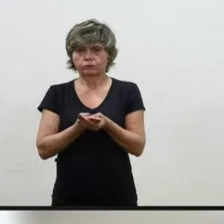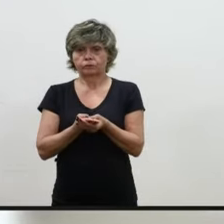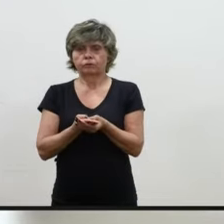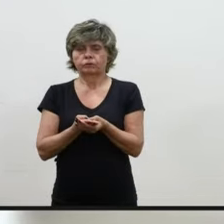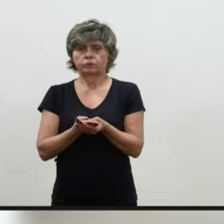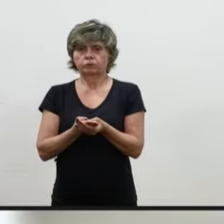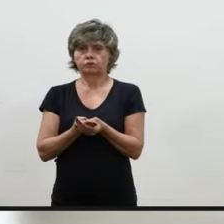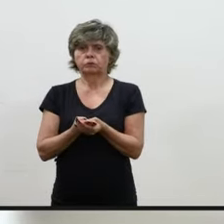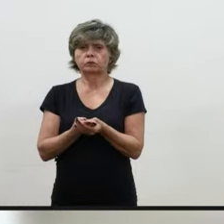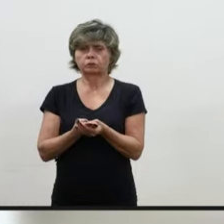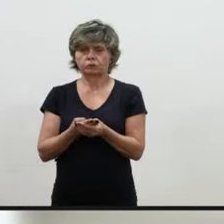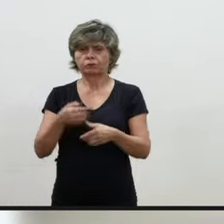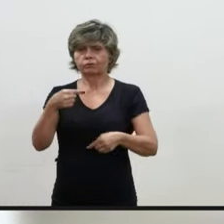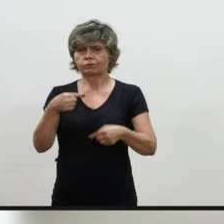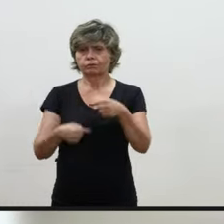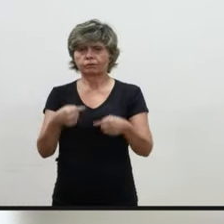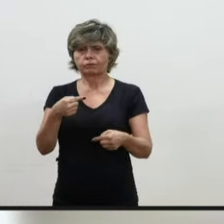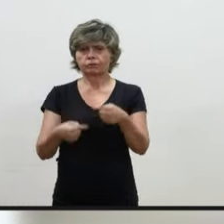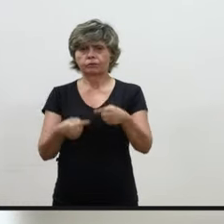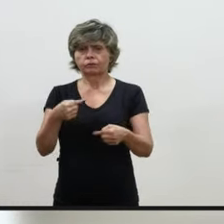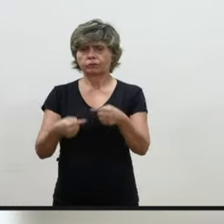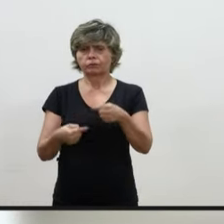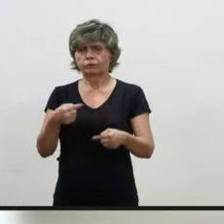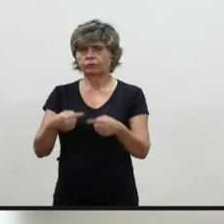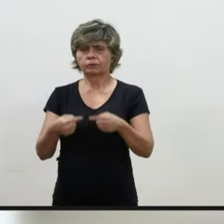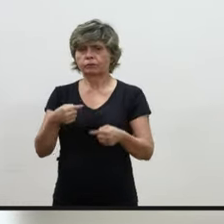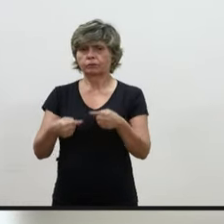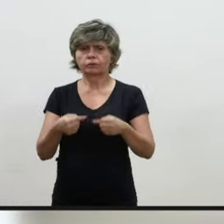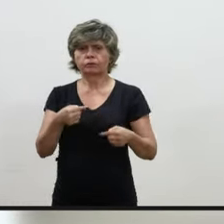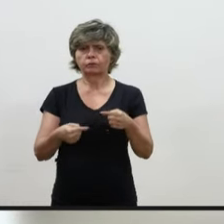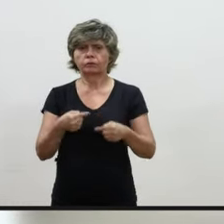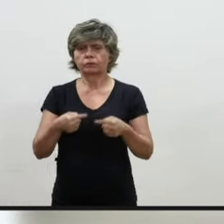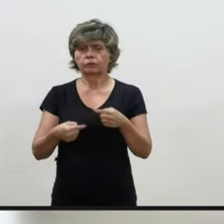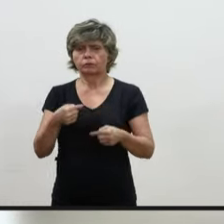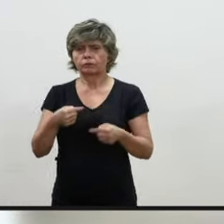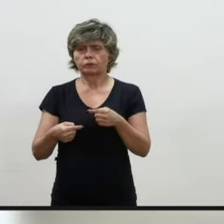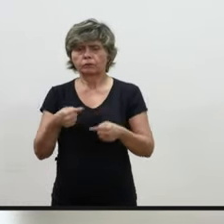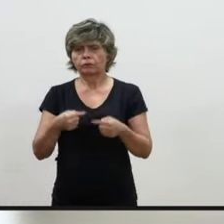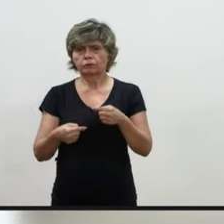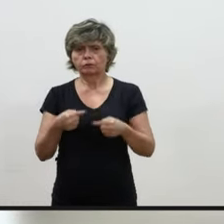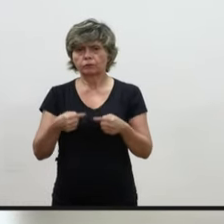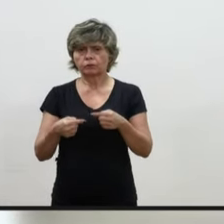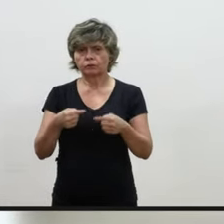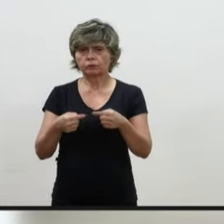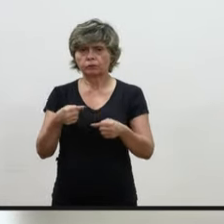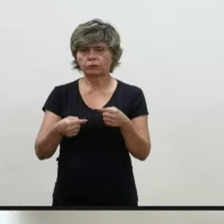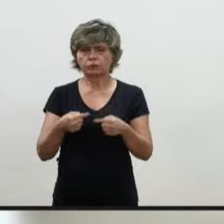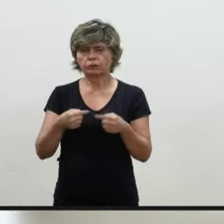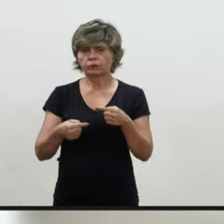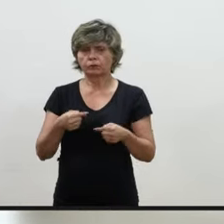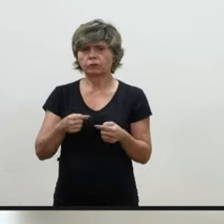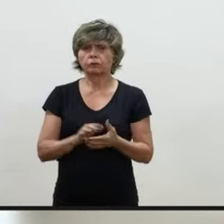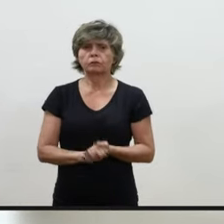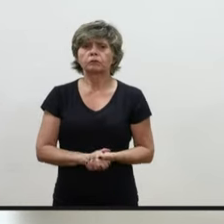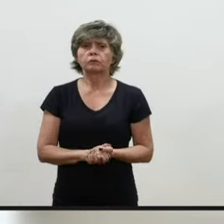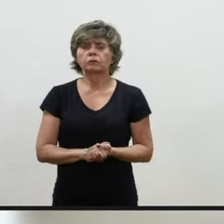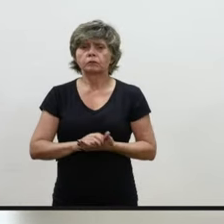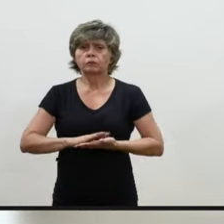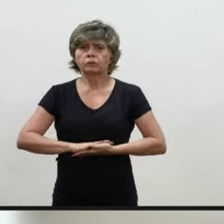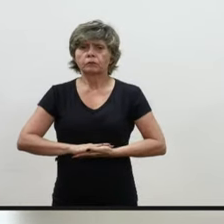Em discussão, quatro processos do sistema de tramitação de relatoria do conselheiro Daniel Augusto Goulart.